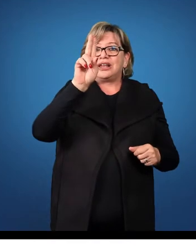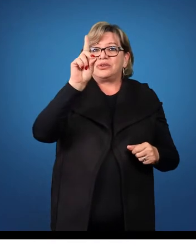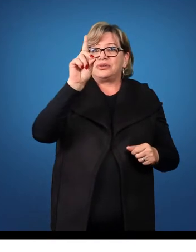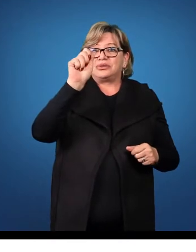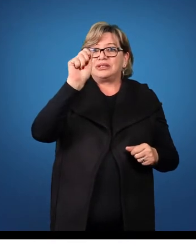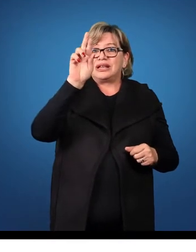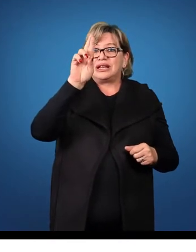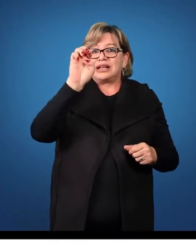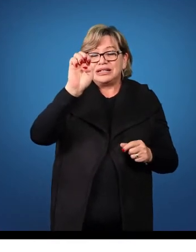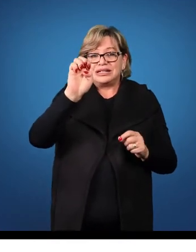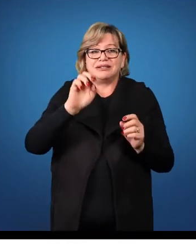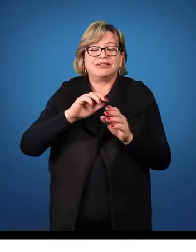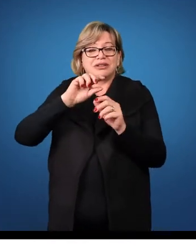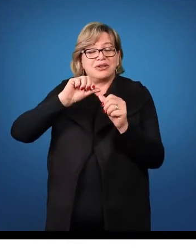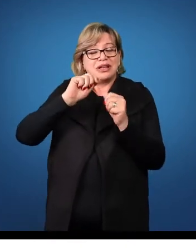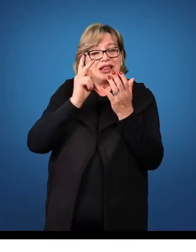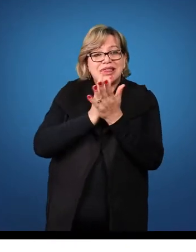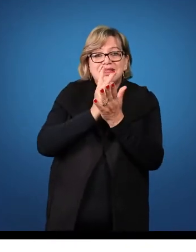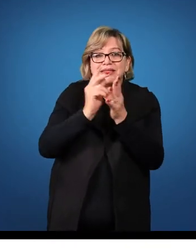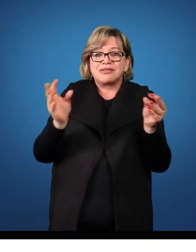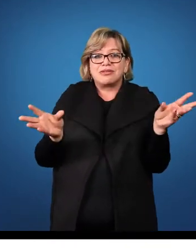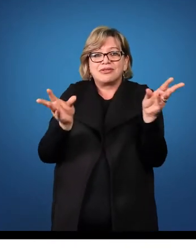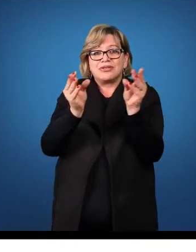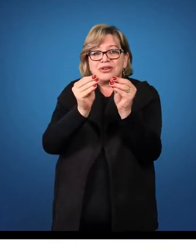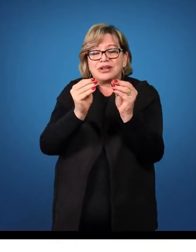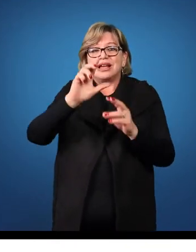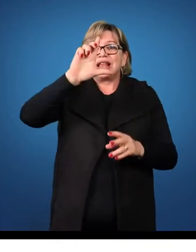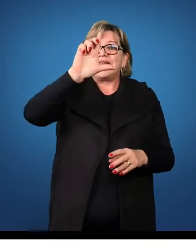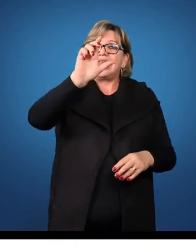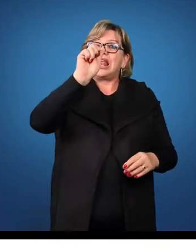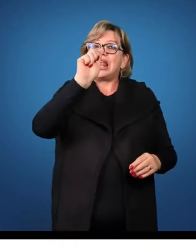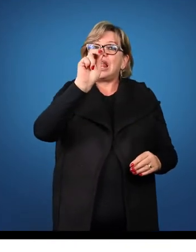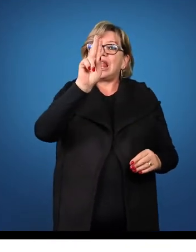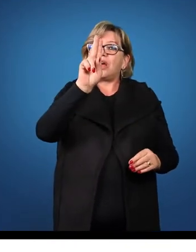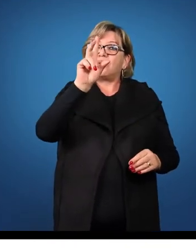laudor.